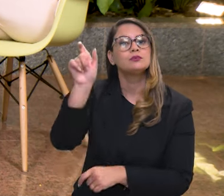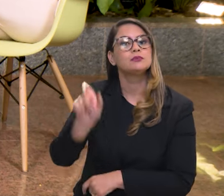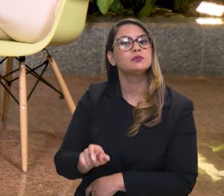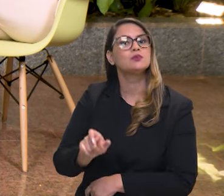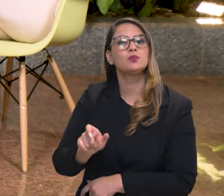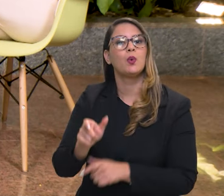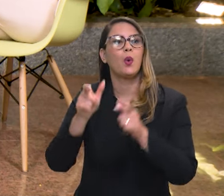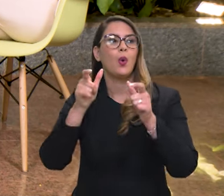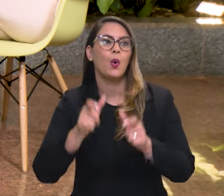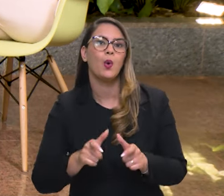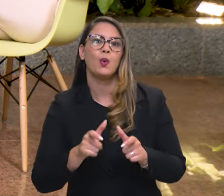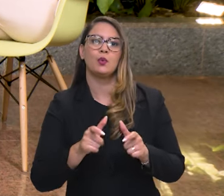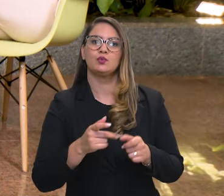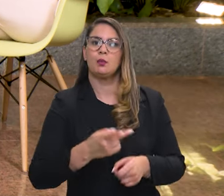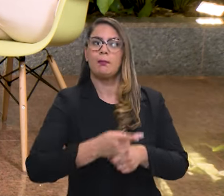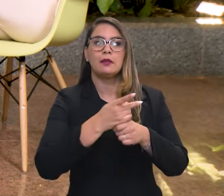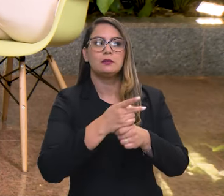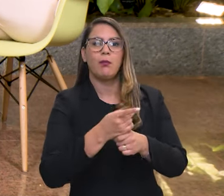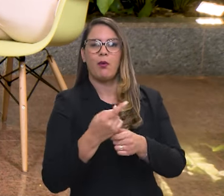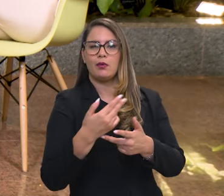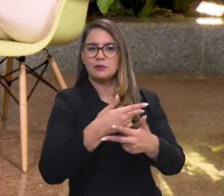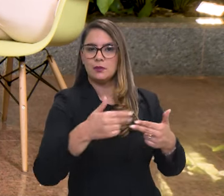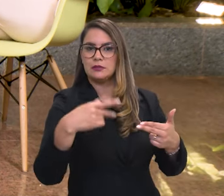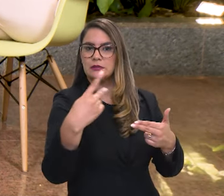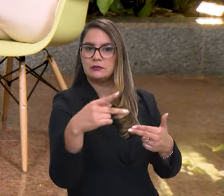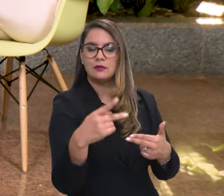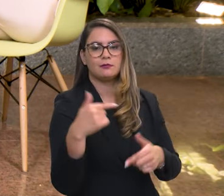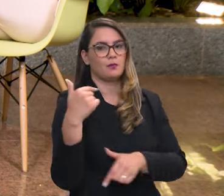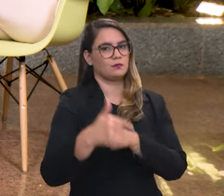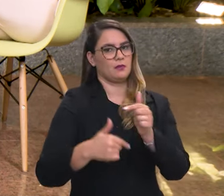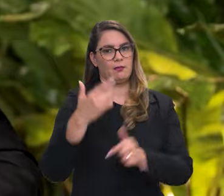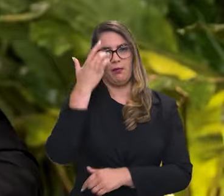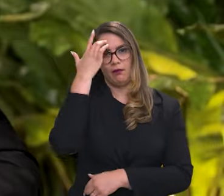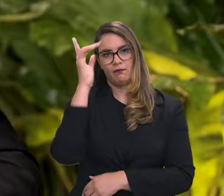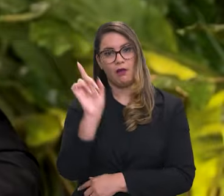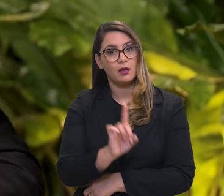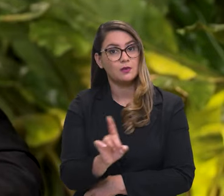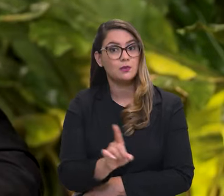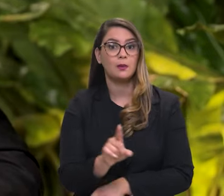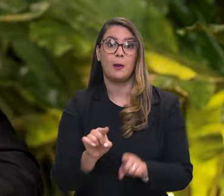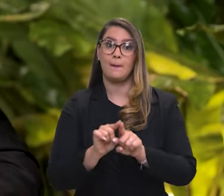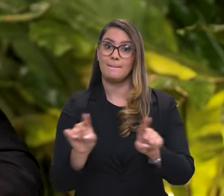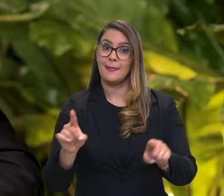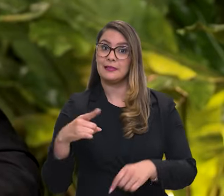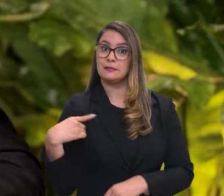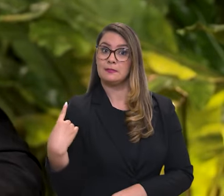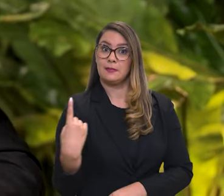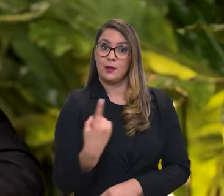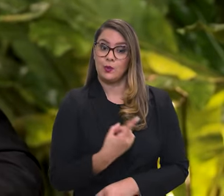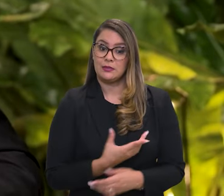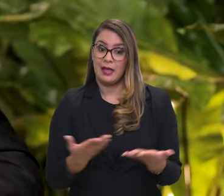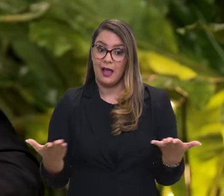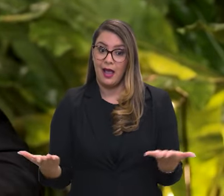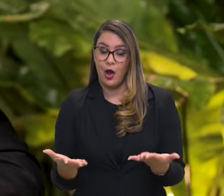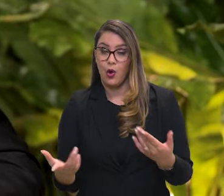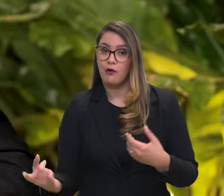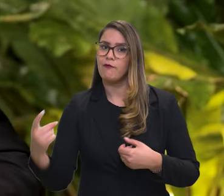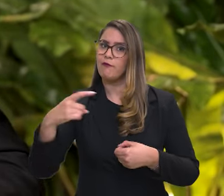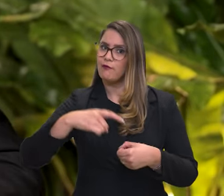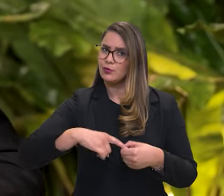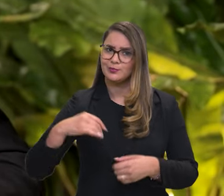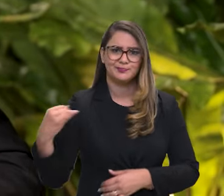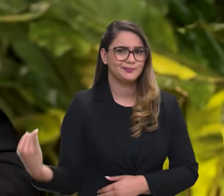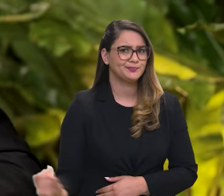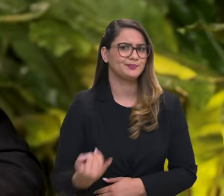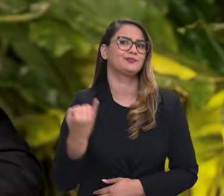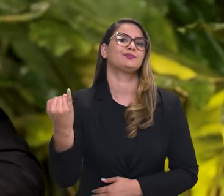localizar o infrator, gente precisa localizar o patrimônio do infrator. Então, é trabalho que não é fácil, mas para nós a retomada disso é